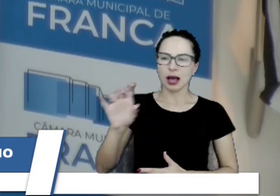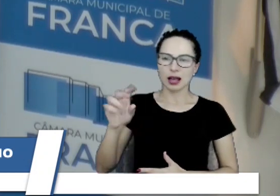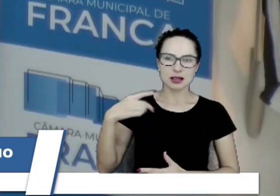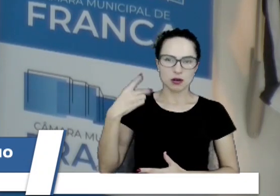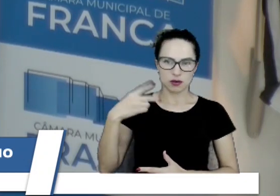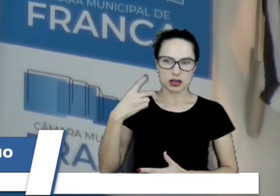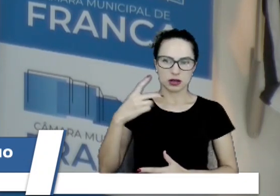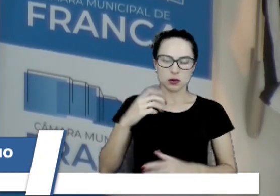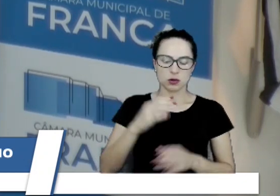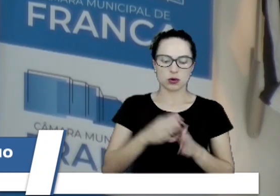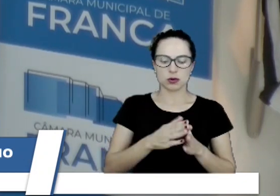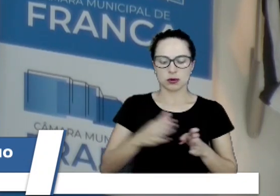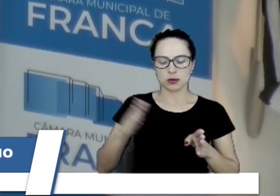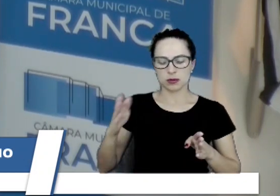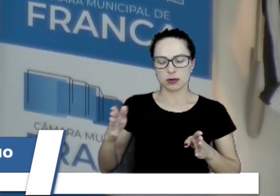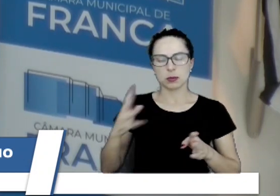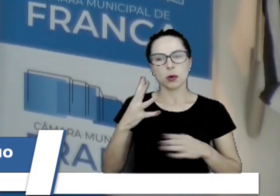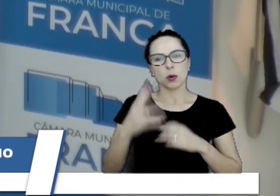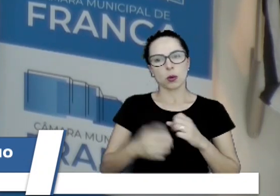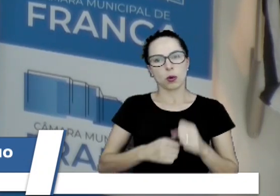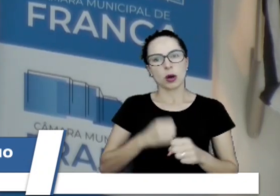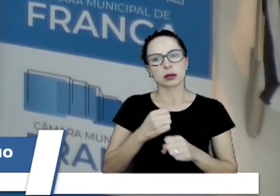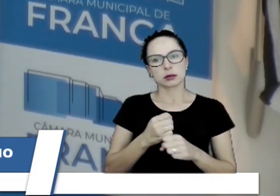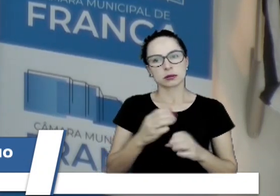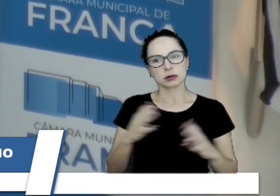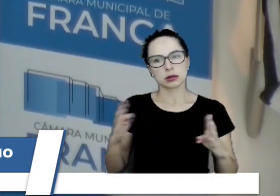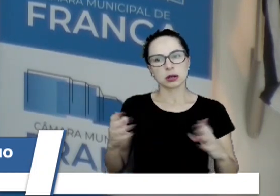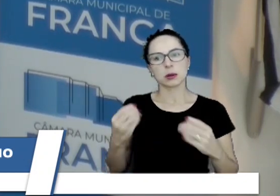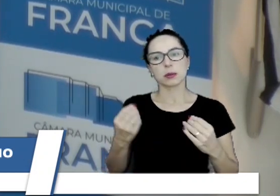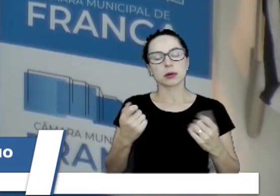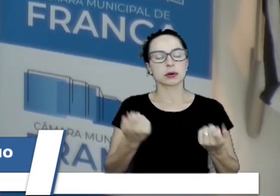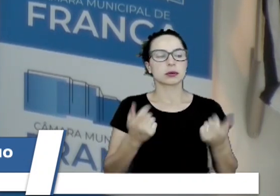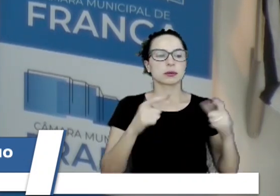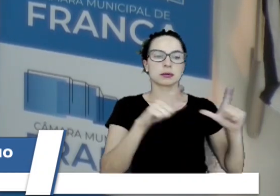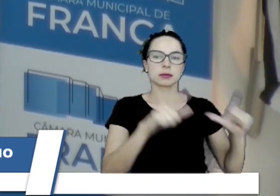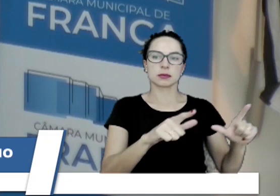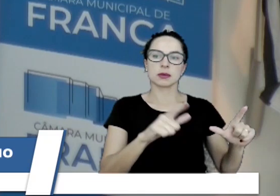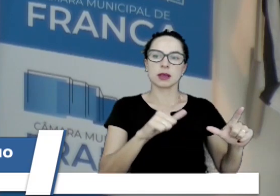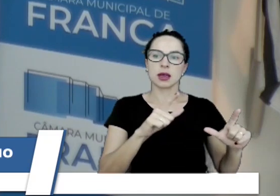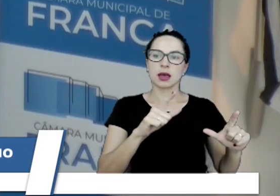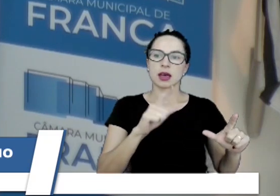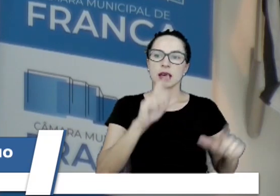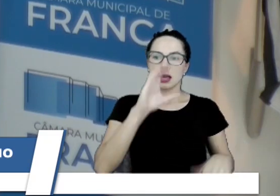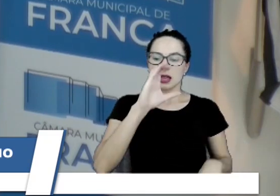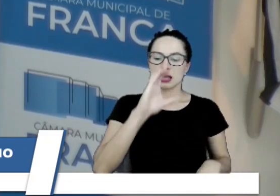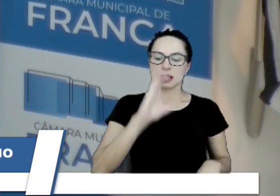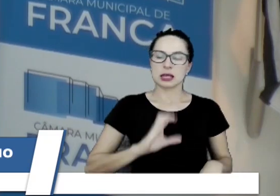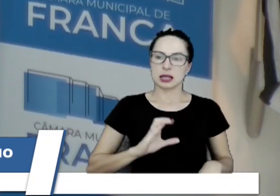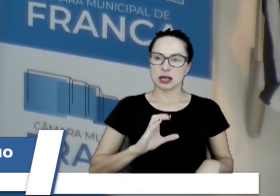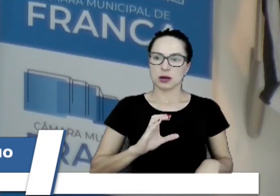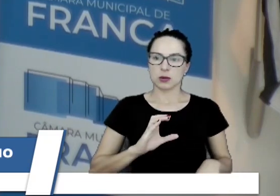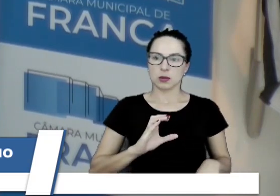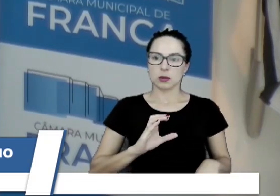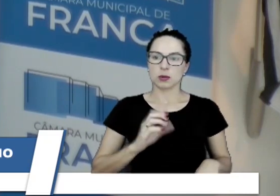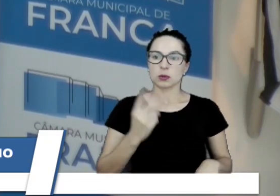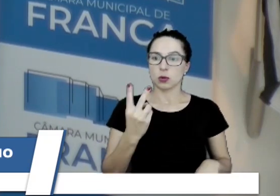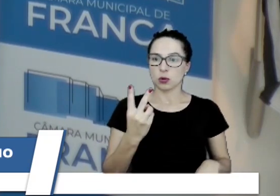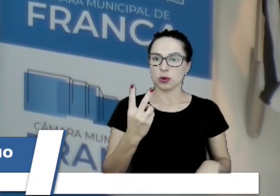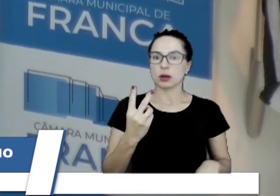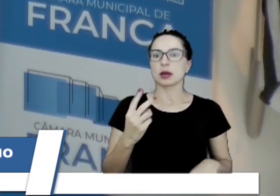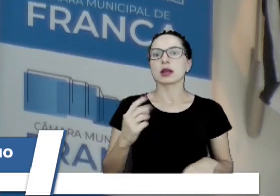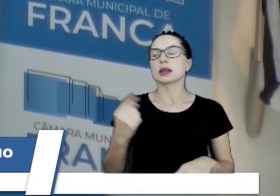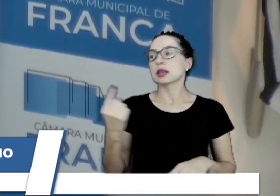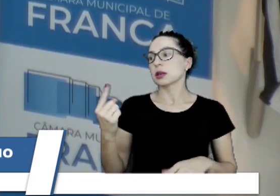anos tem direito a dois títulos de cidadão e um coletivo. Quando houve a solicitação do Paulo Fernando